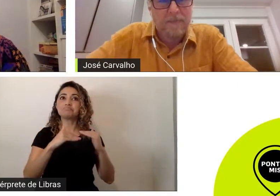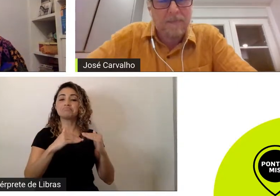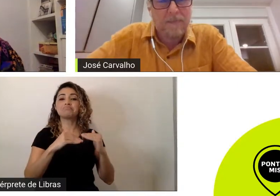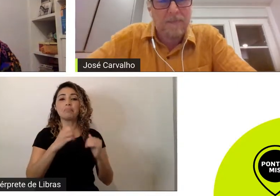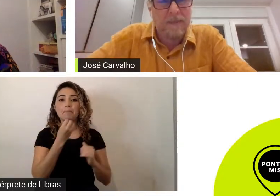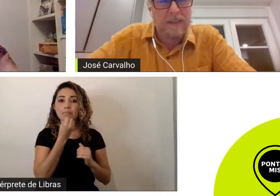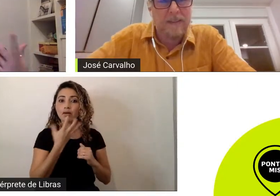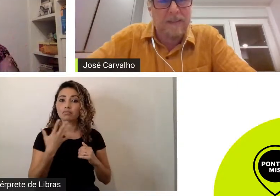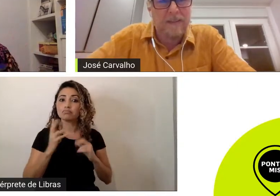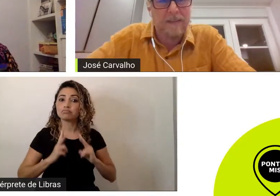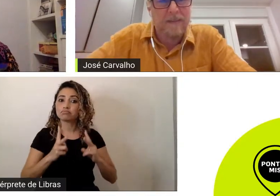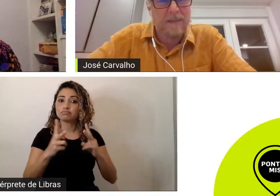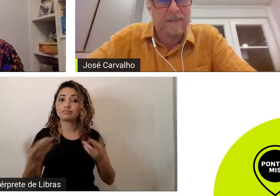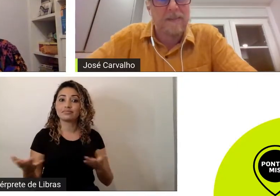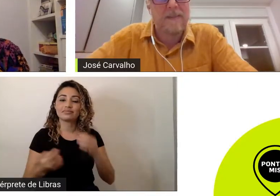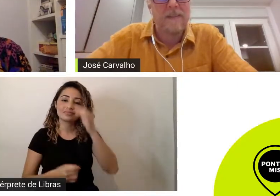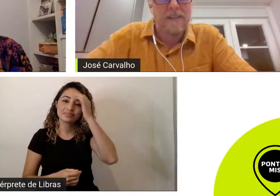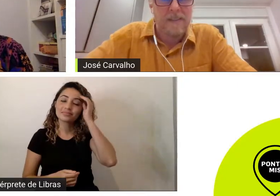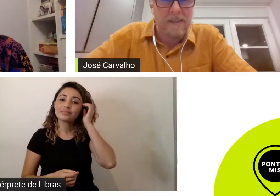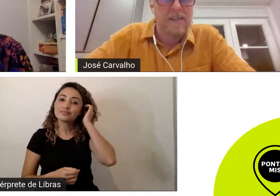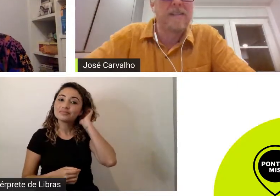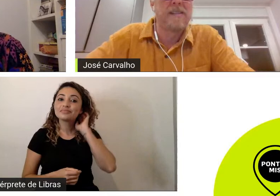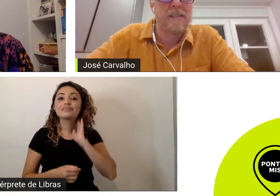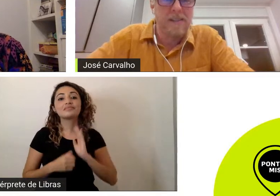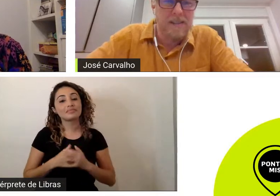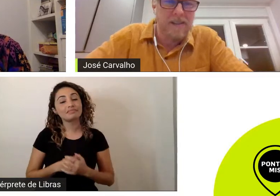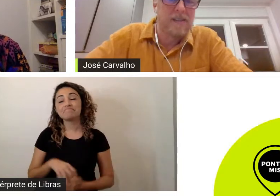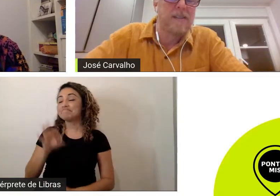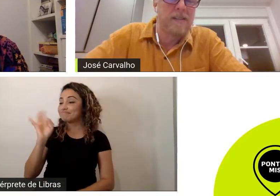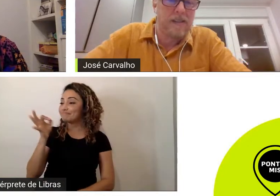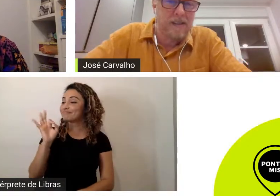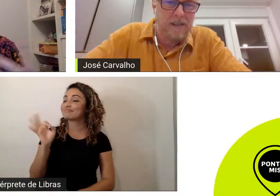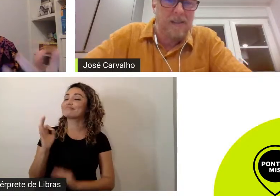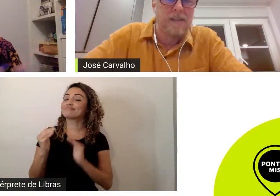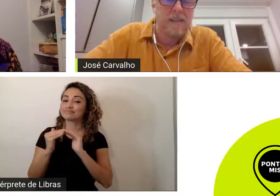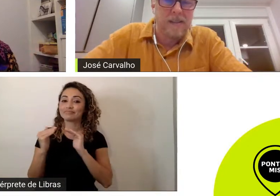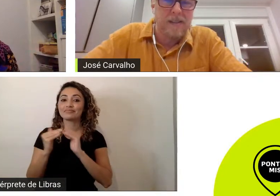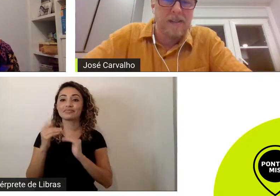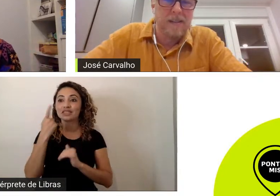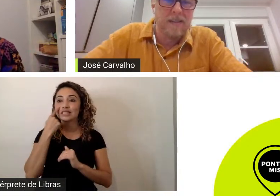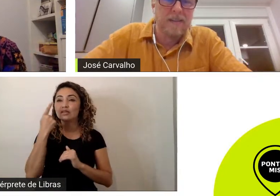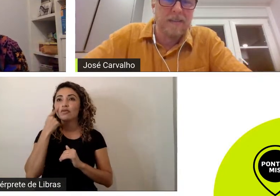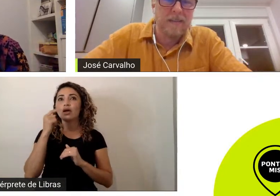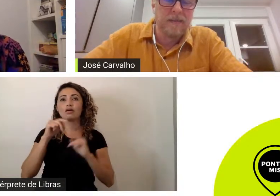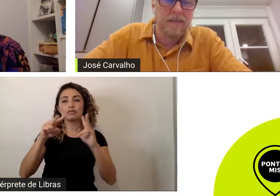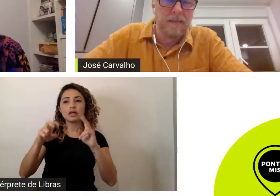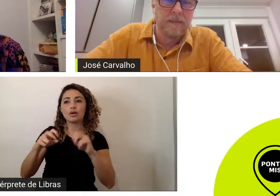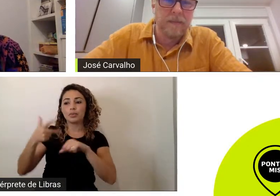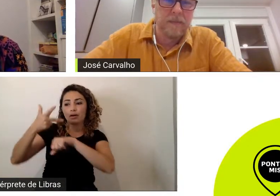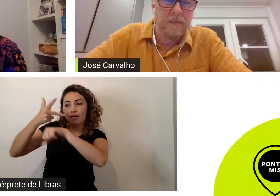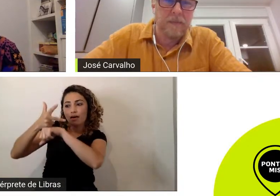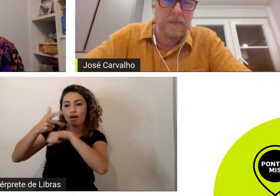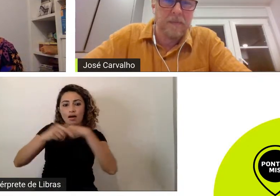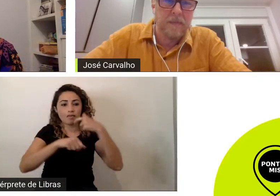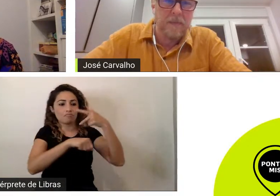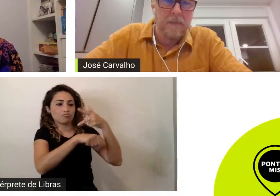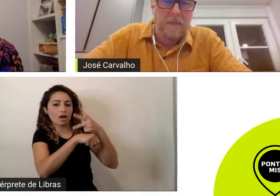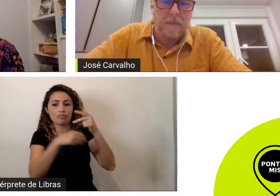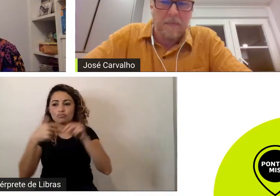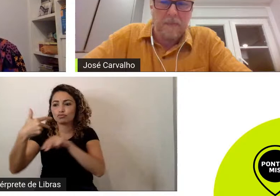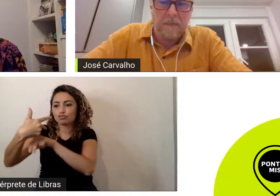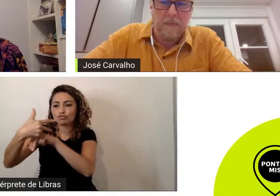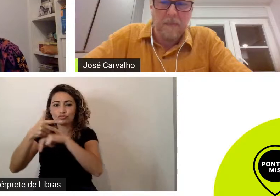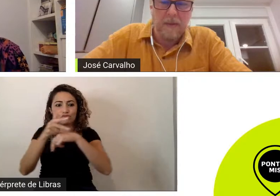exato até revendo isso foi essa observação tanto movimentação de câmera ele é inovador em muitos